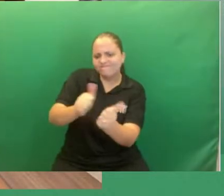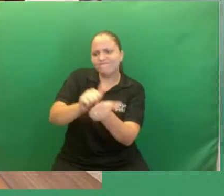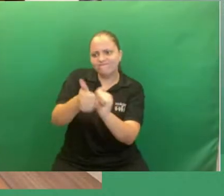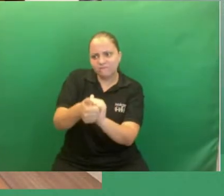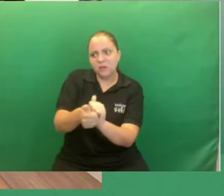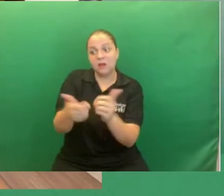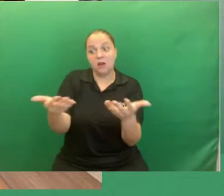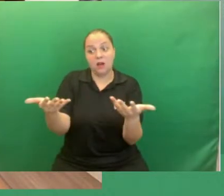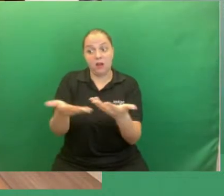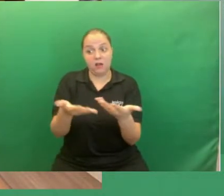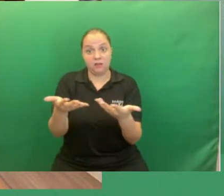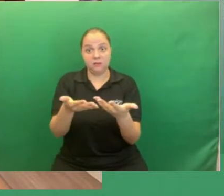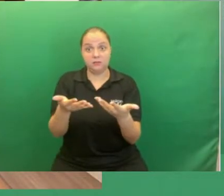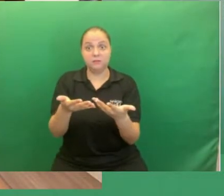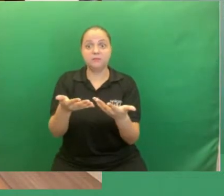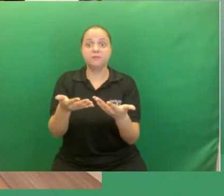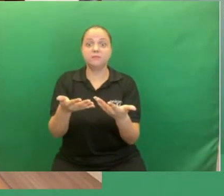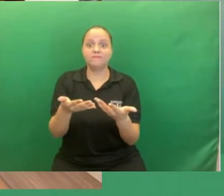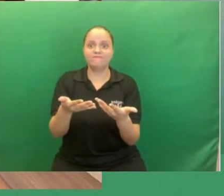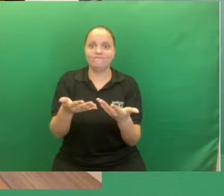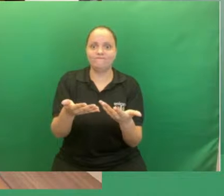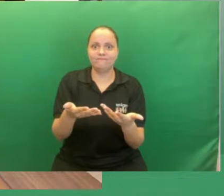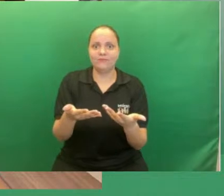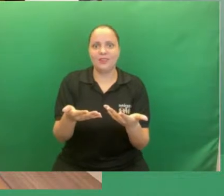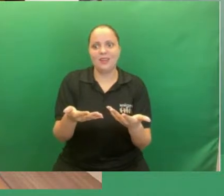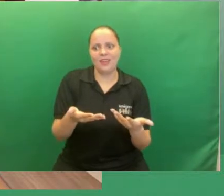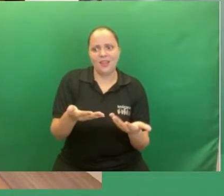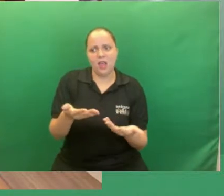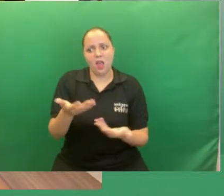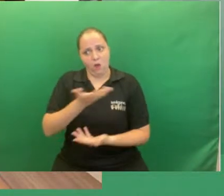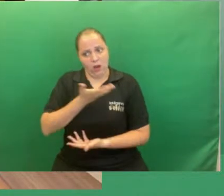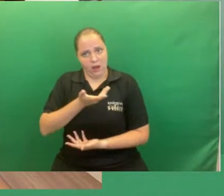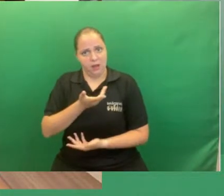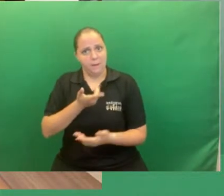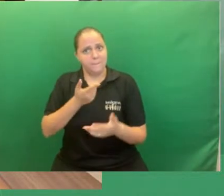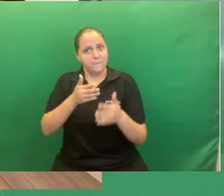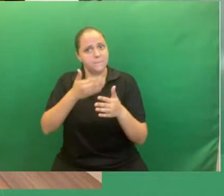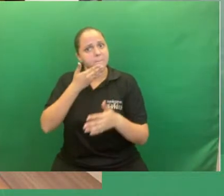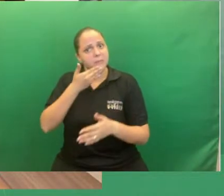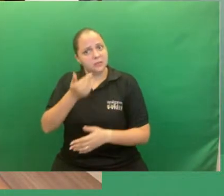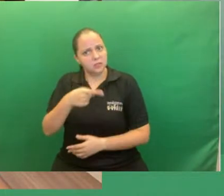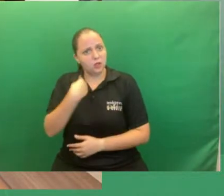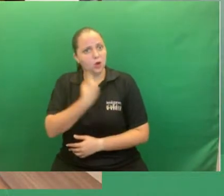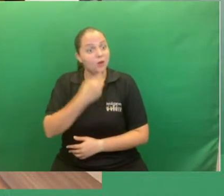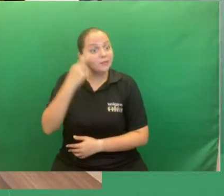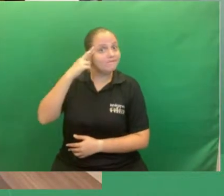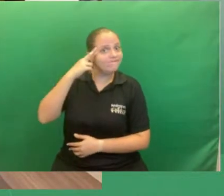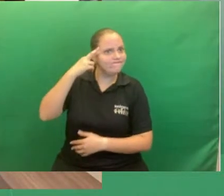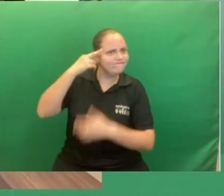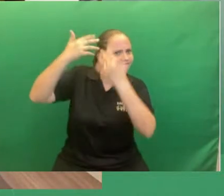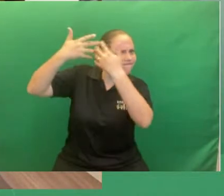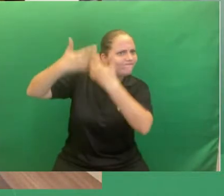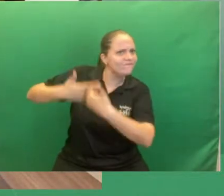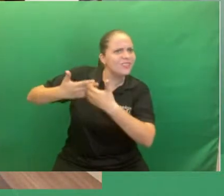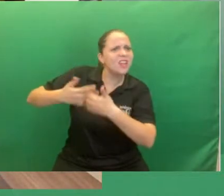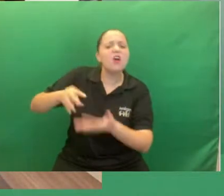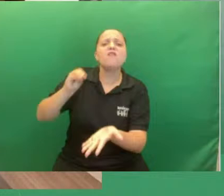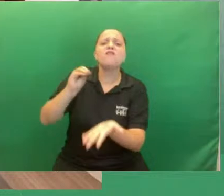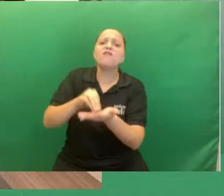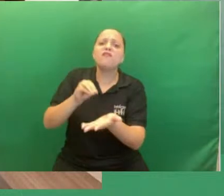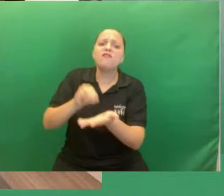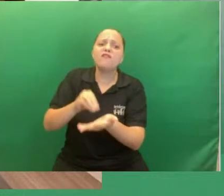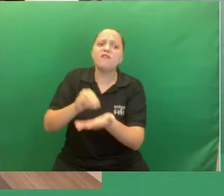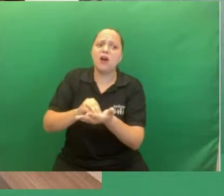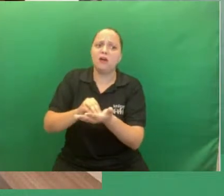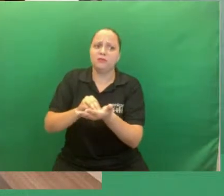E aí eu gostaria de pedir que a gente refletisse sobre o despreparo de nós, professores,